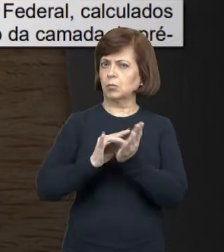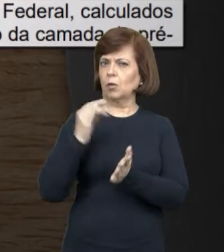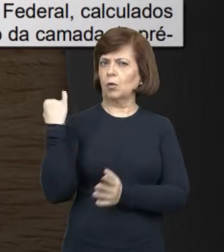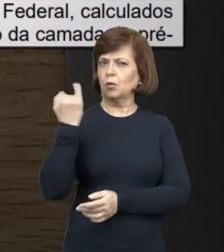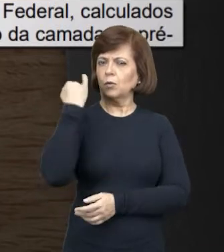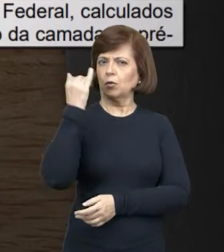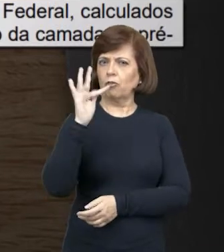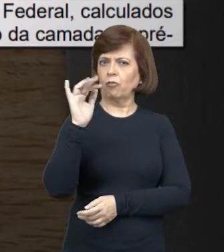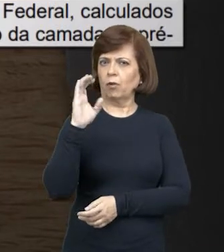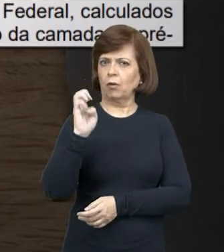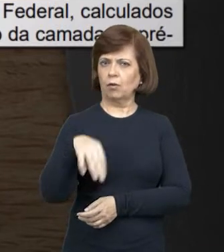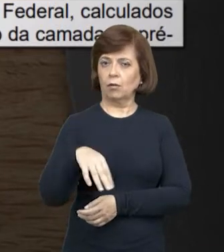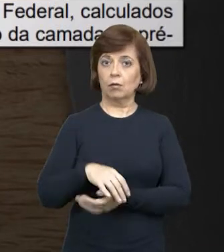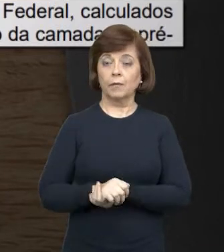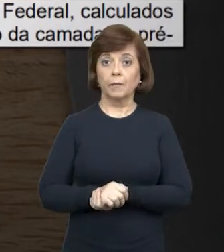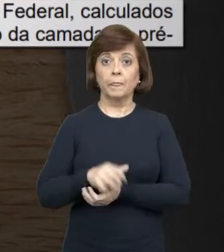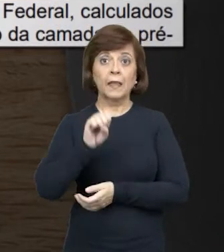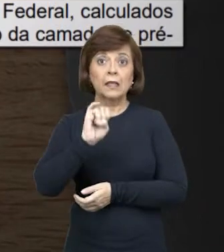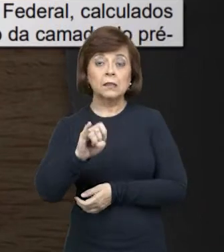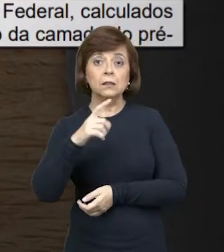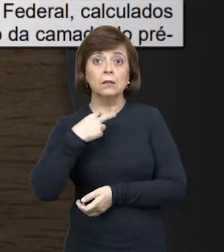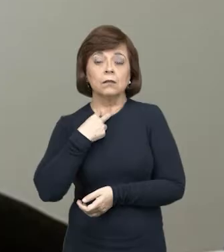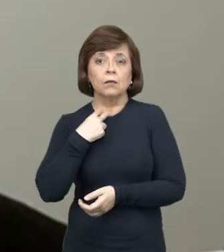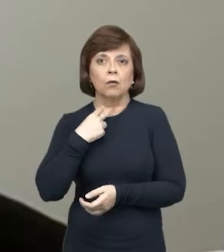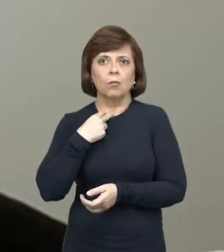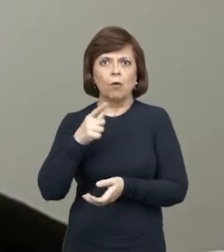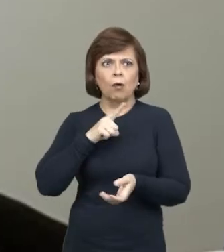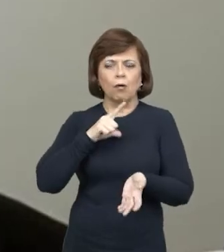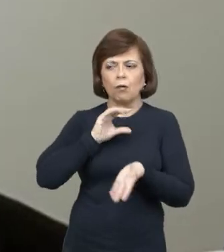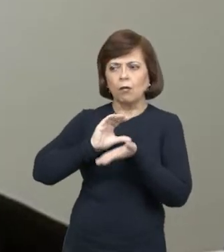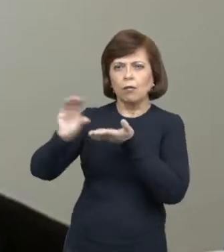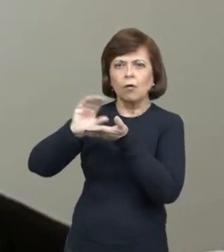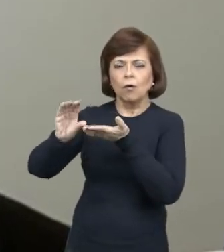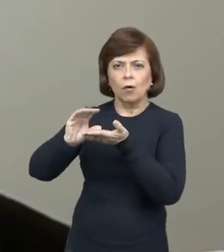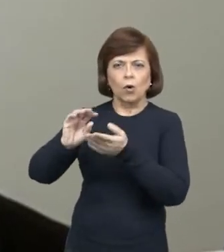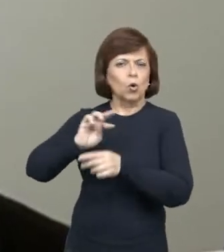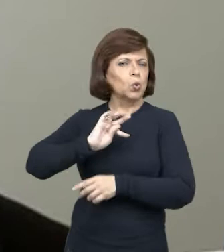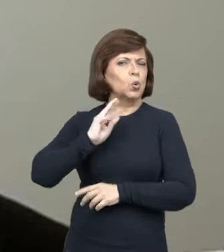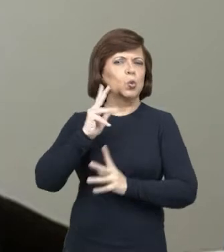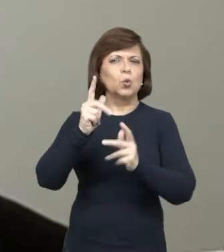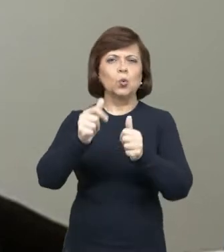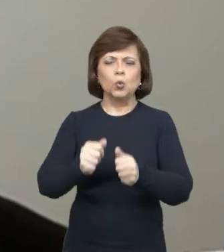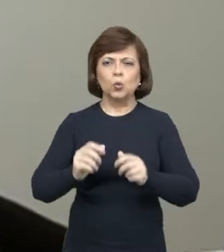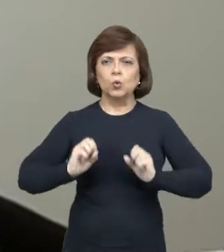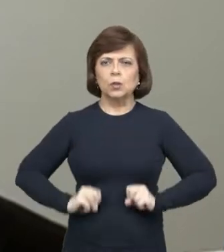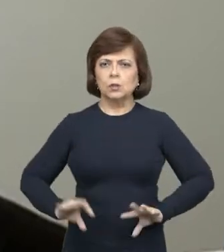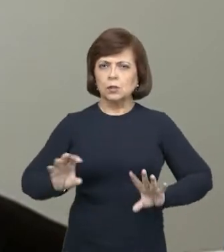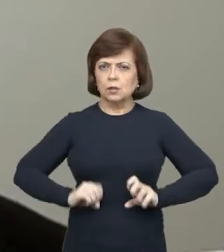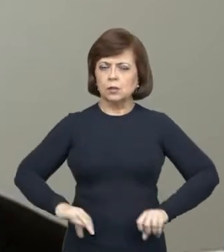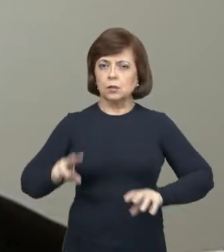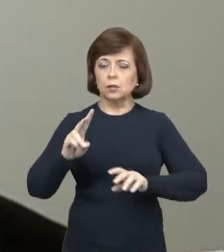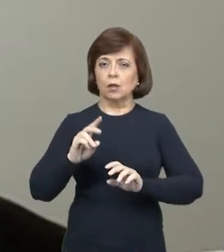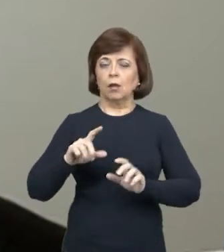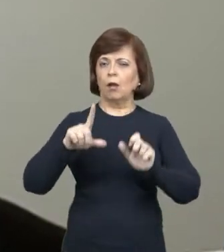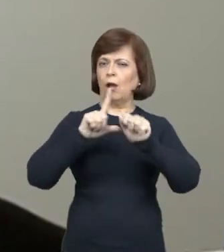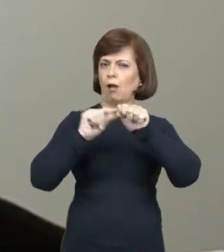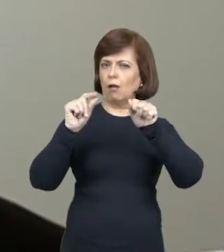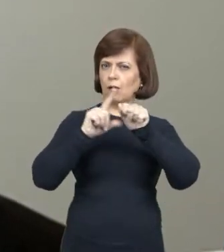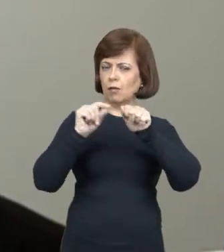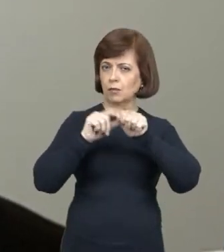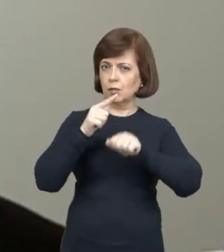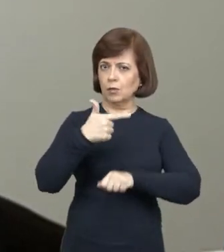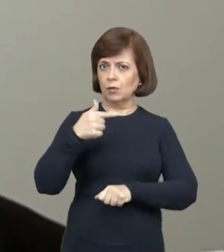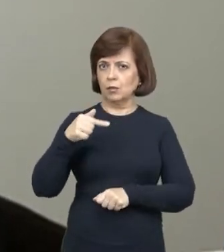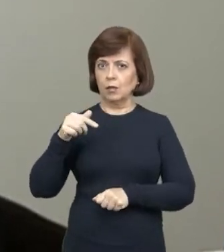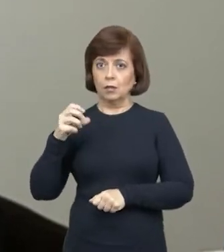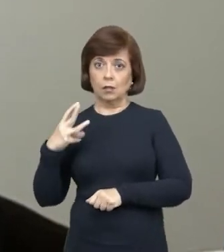e além disso, além de não poder haver esse contingenciamento, todas as despesas, conforme determina o artigo 263, parágrafo 1º da Constituição,